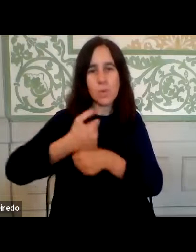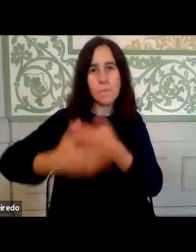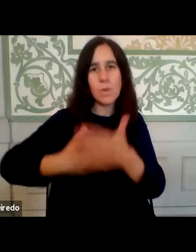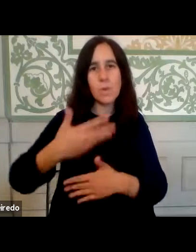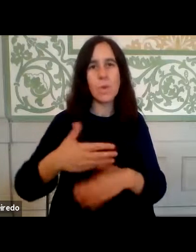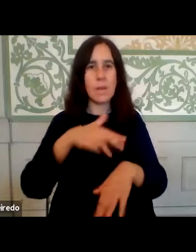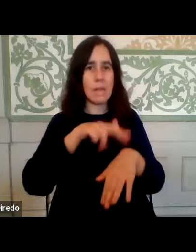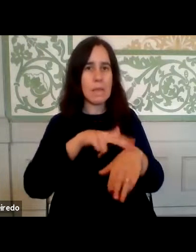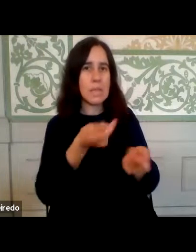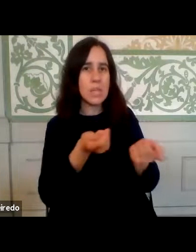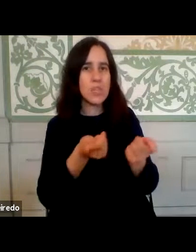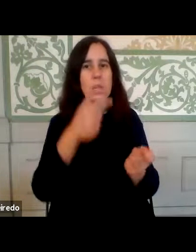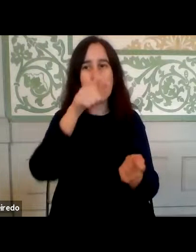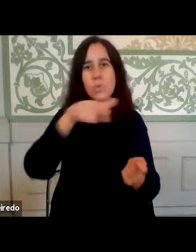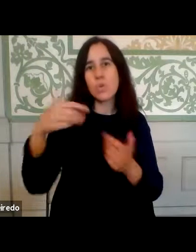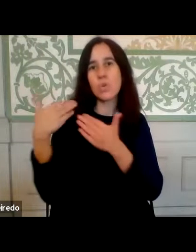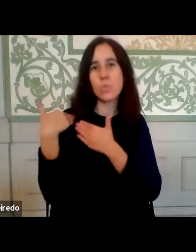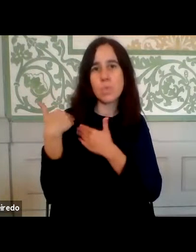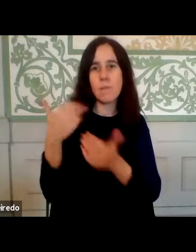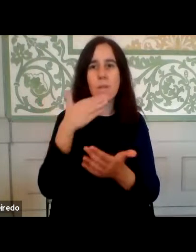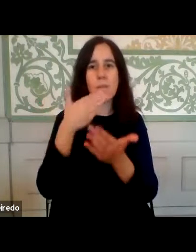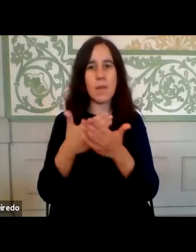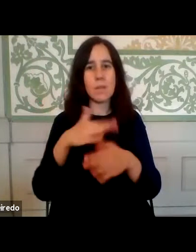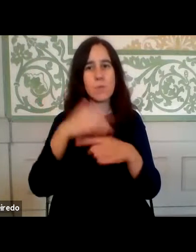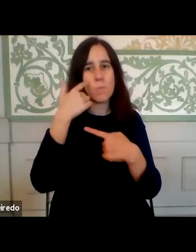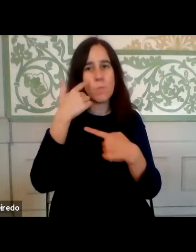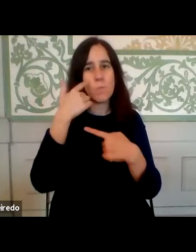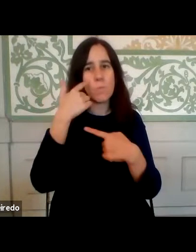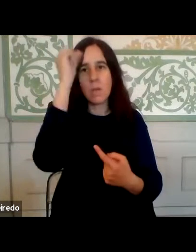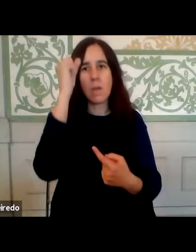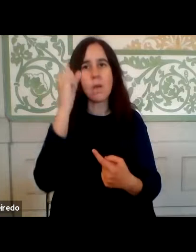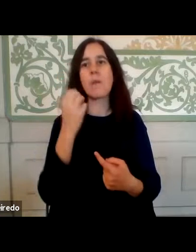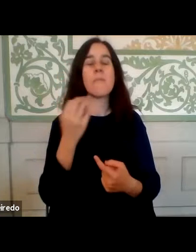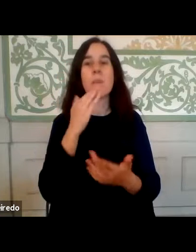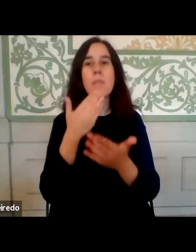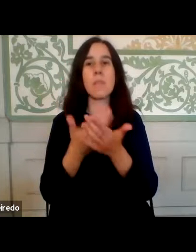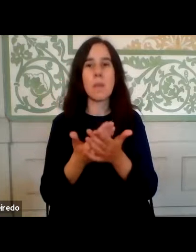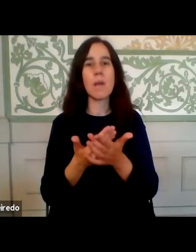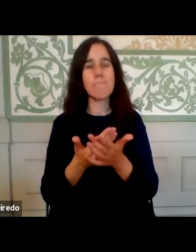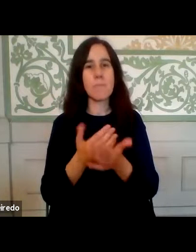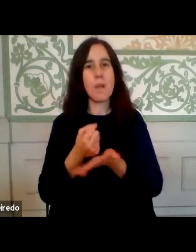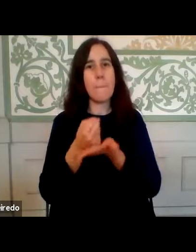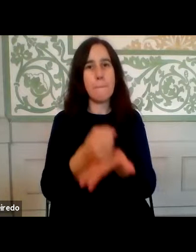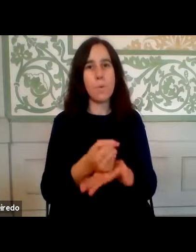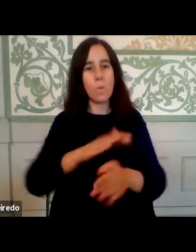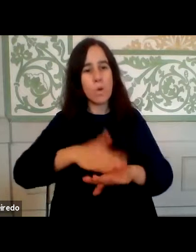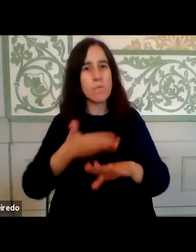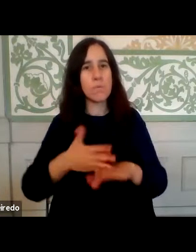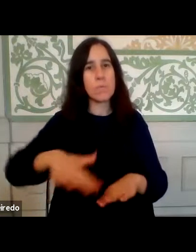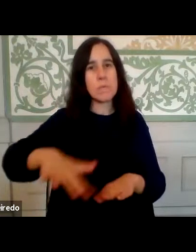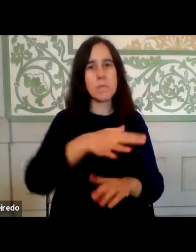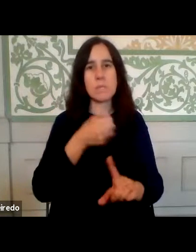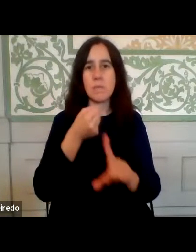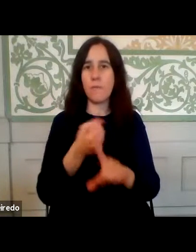aos dirigentes, aos responsáveis pelo funcionamento da Administração Pública, reforçar o apoio para funcionar neste contexto